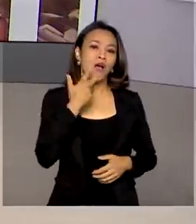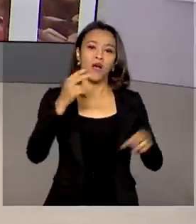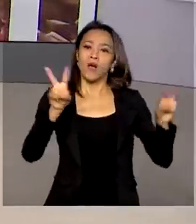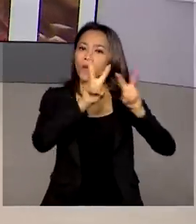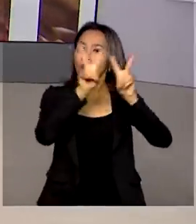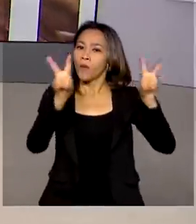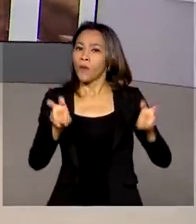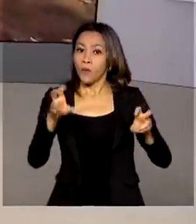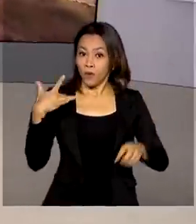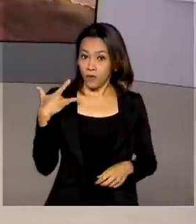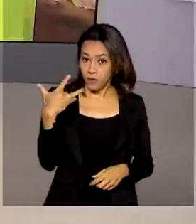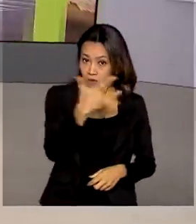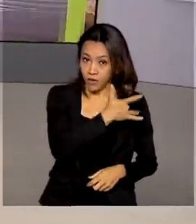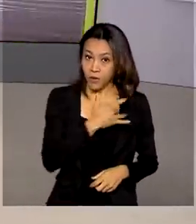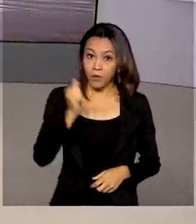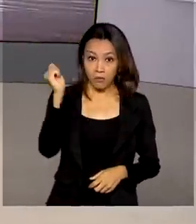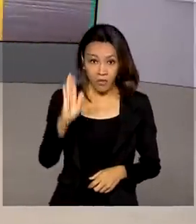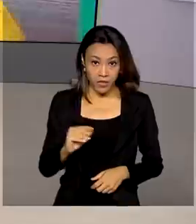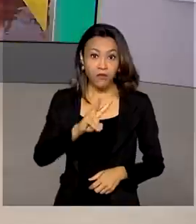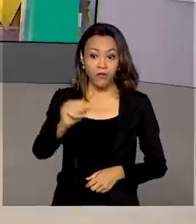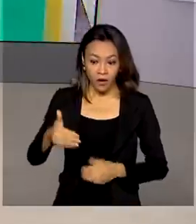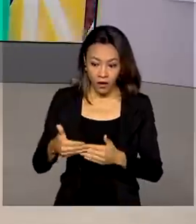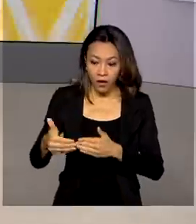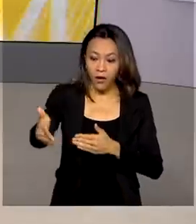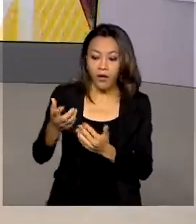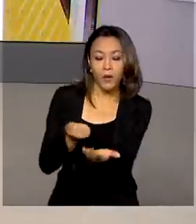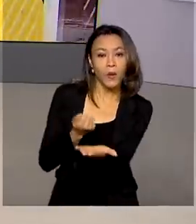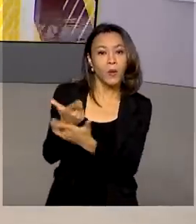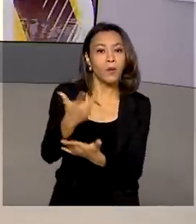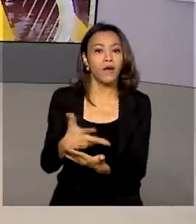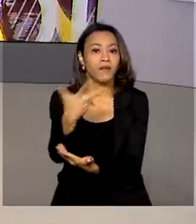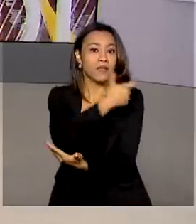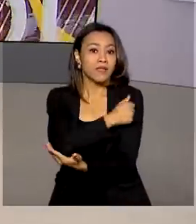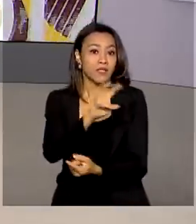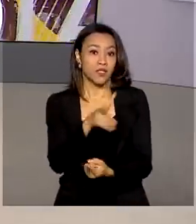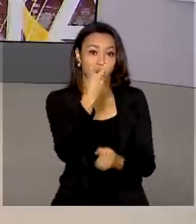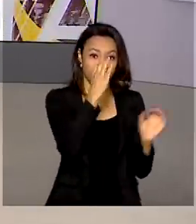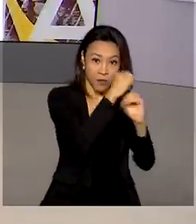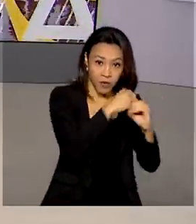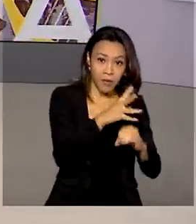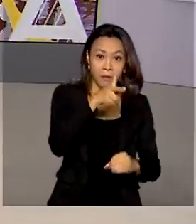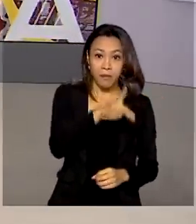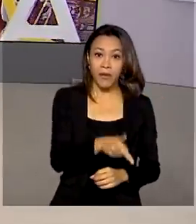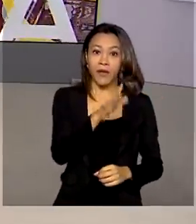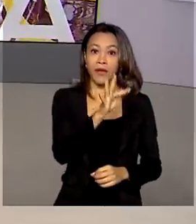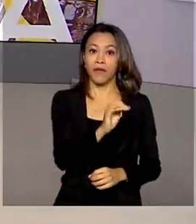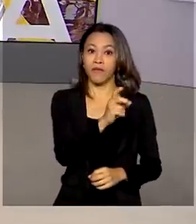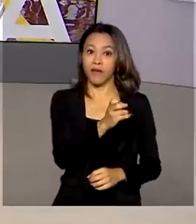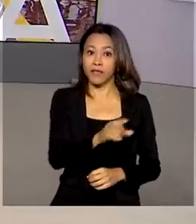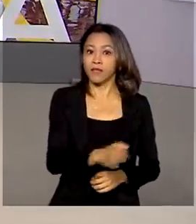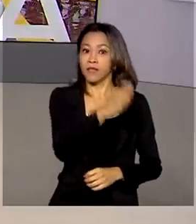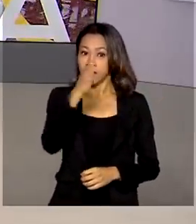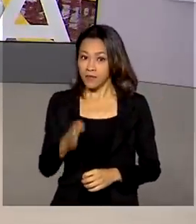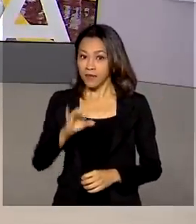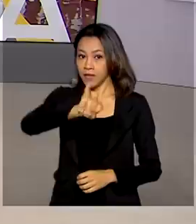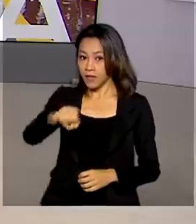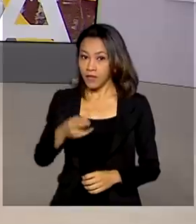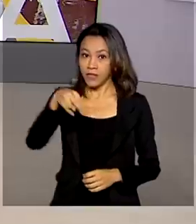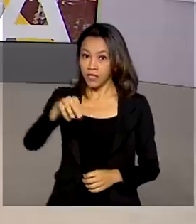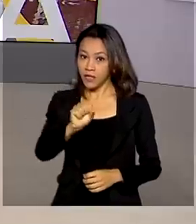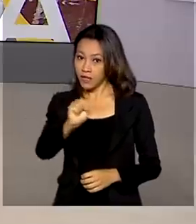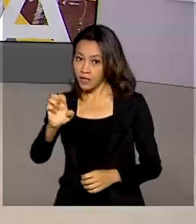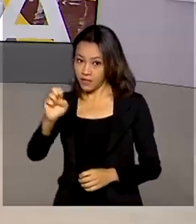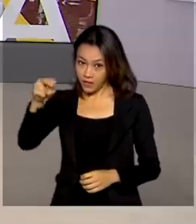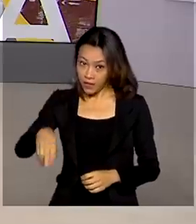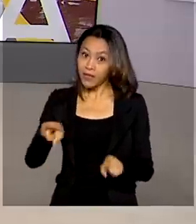saúde. O Brasil vai comprar vacinas contra a covid-19 dos laboratórios Pfizer e Janssen e o governo federal também está nas